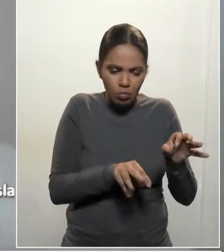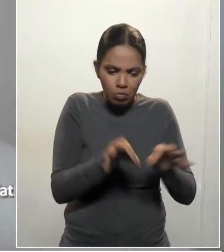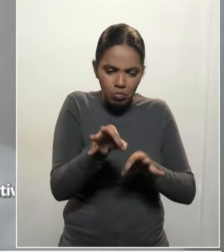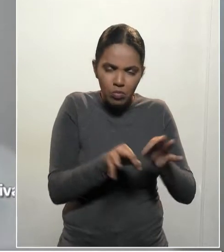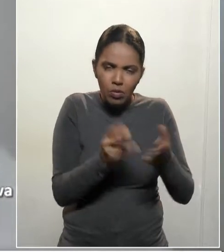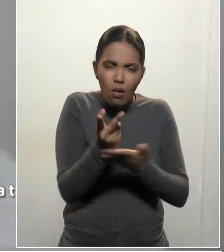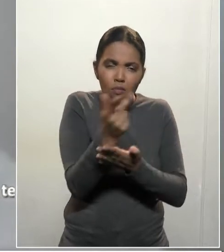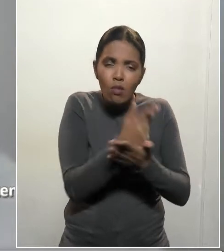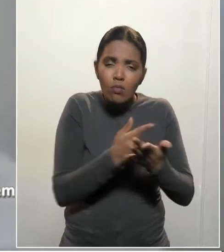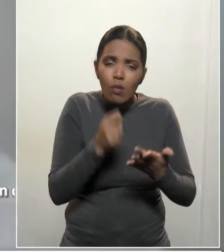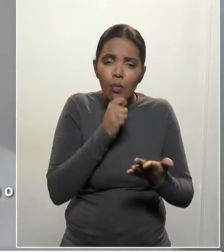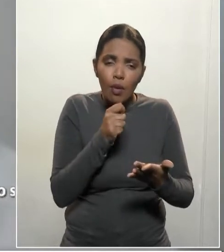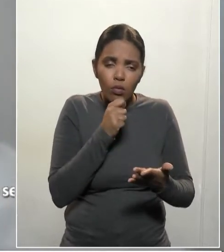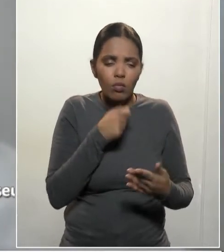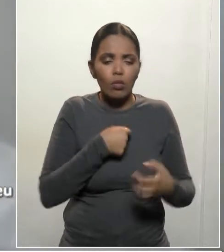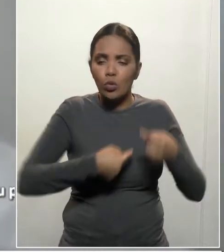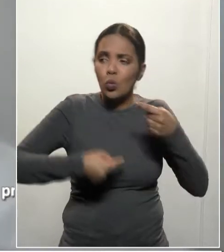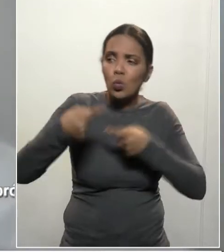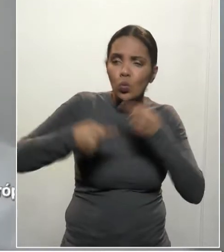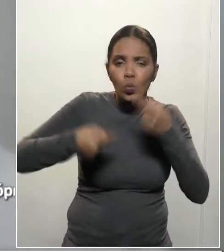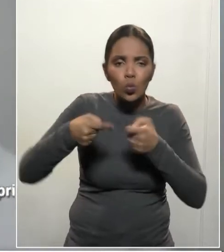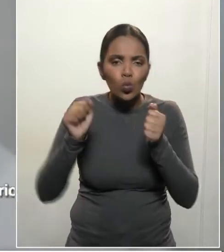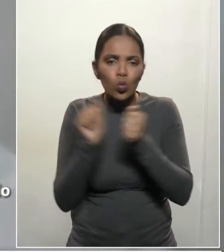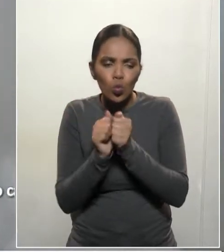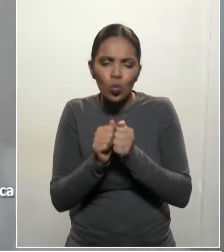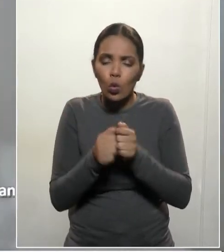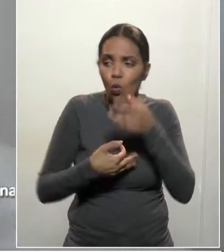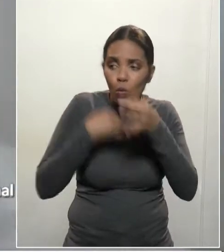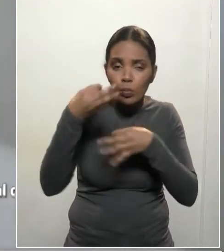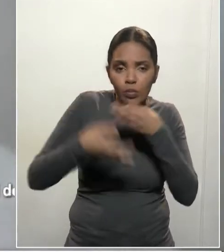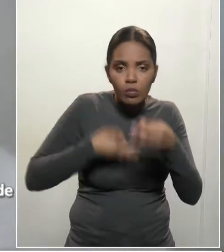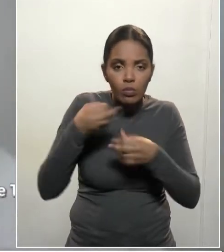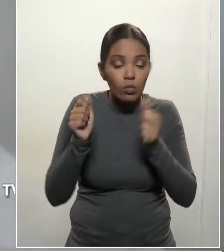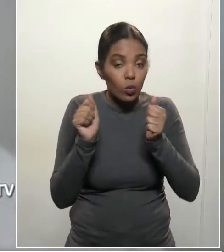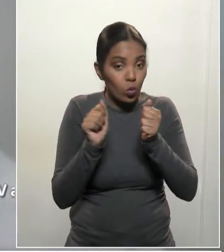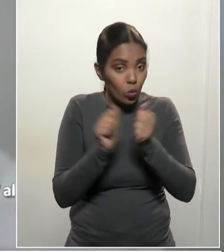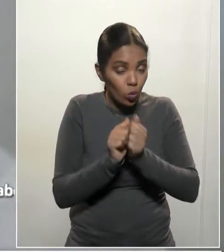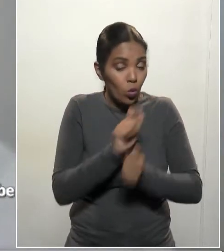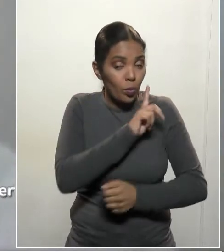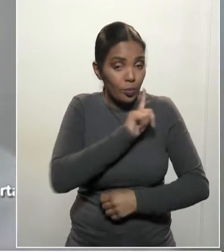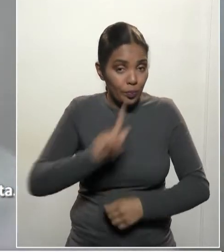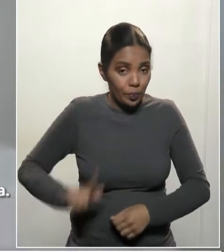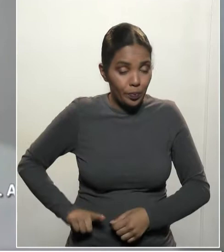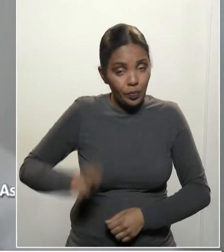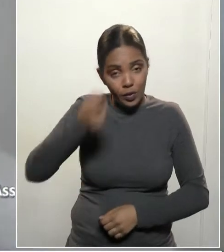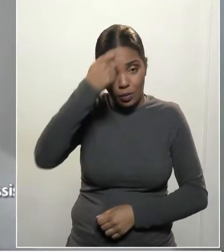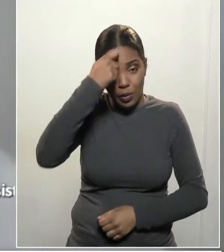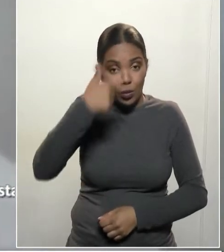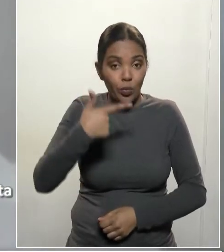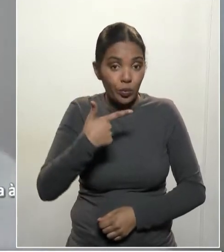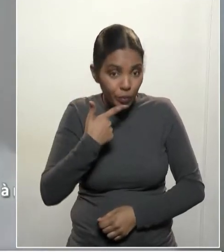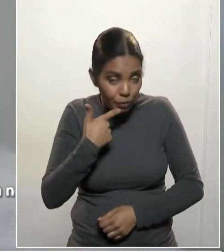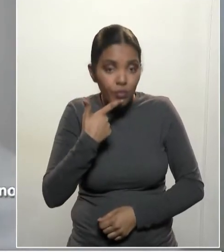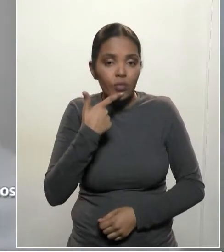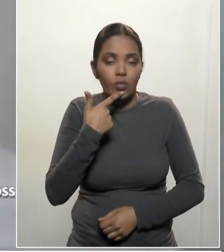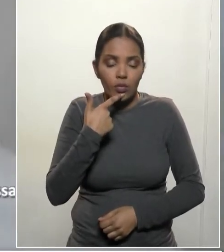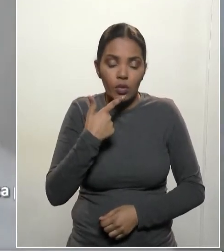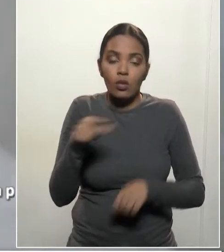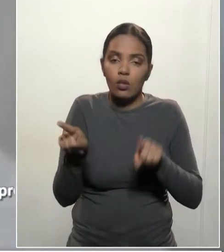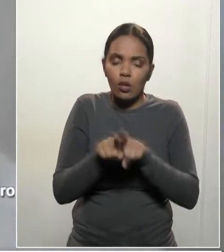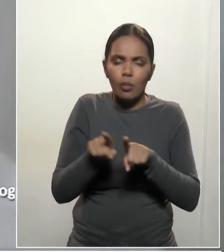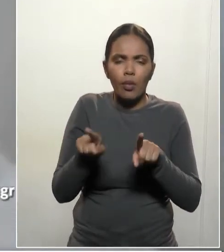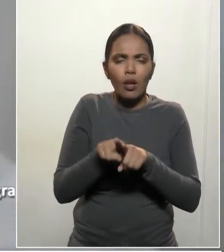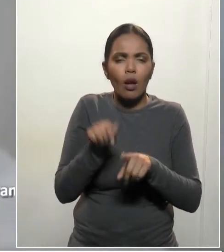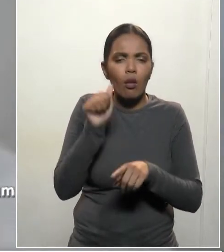discutido todo o projeto e ter feito, junto com o governador Beto Richa, teve uma atuação importante da primeira-dama,